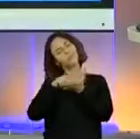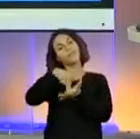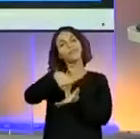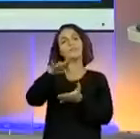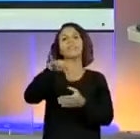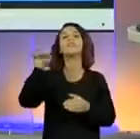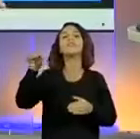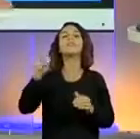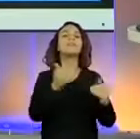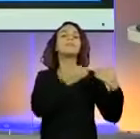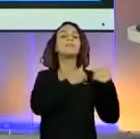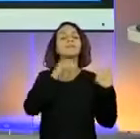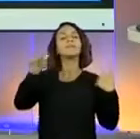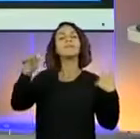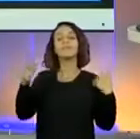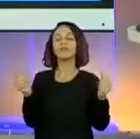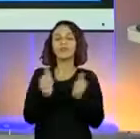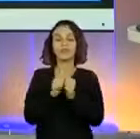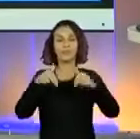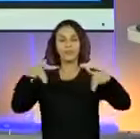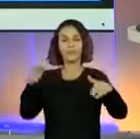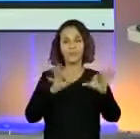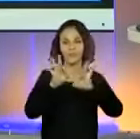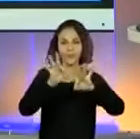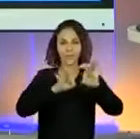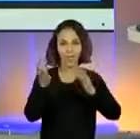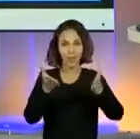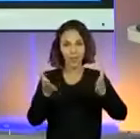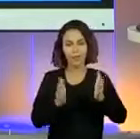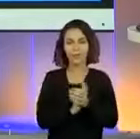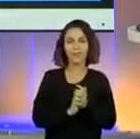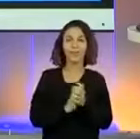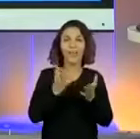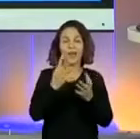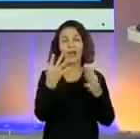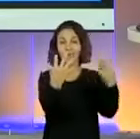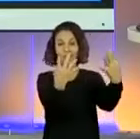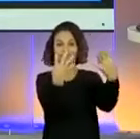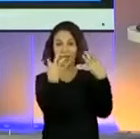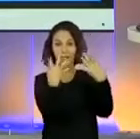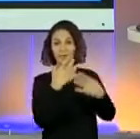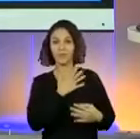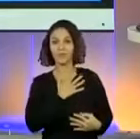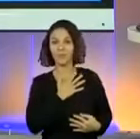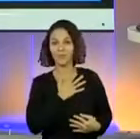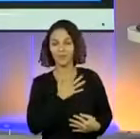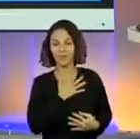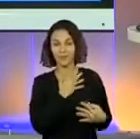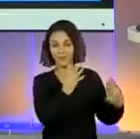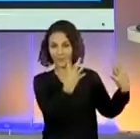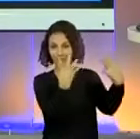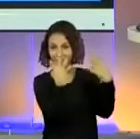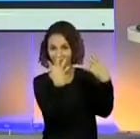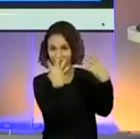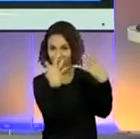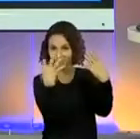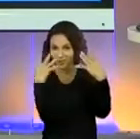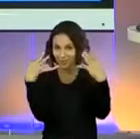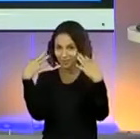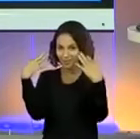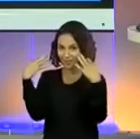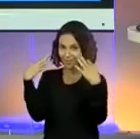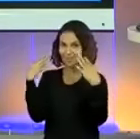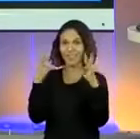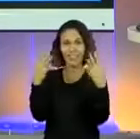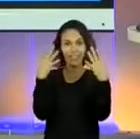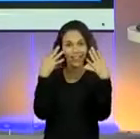Chama o responsável. Do lado. Todo mundo. Nesse exato momento, eu quero que vocês olhem aqui. Todo mundo. Presta atenção. Inclusive, ela